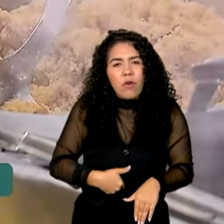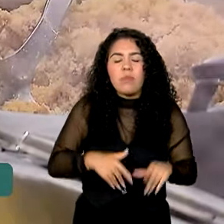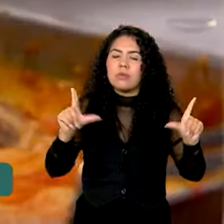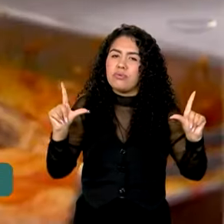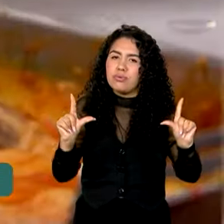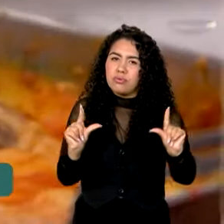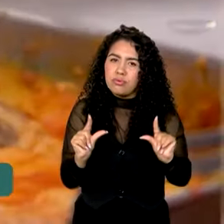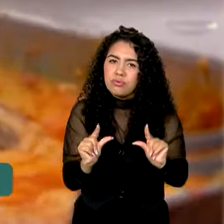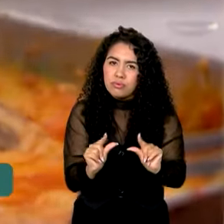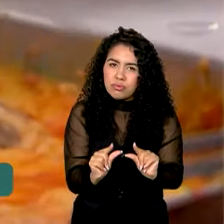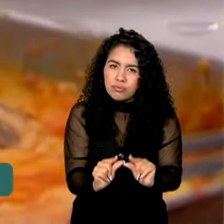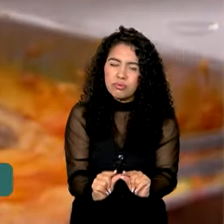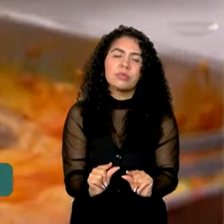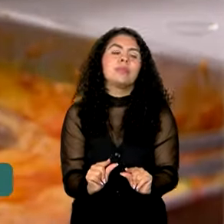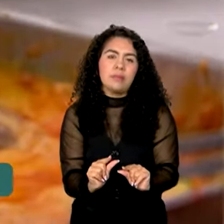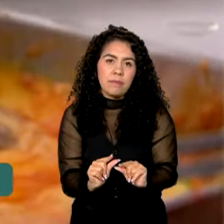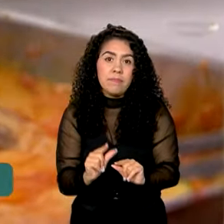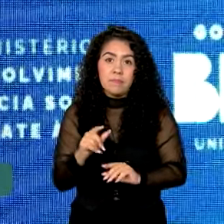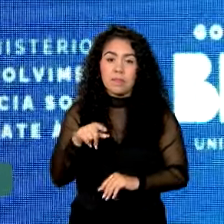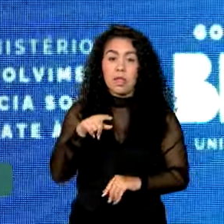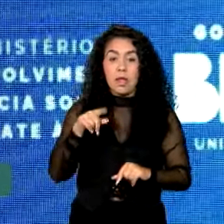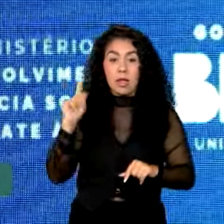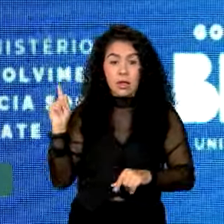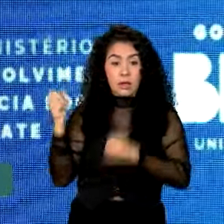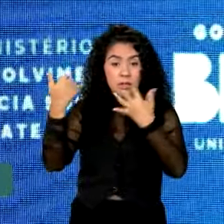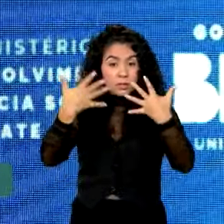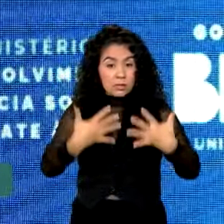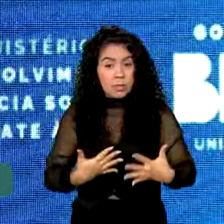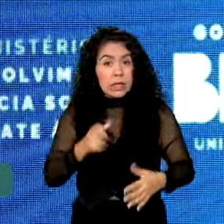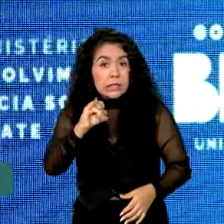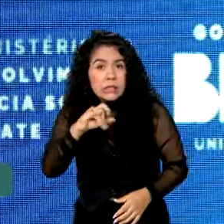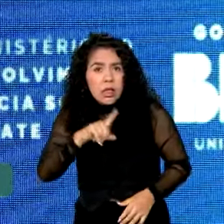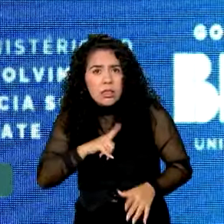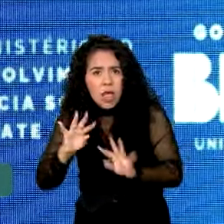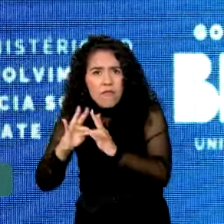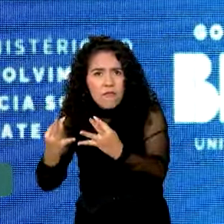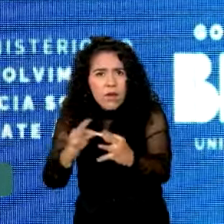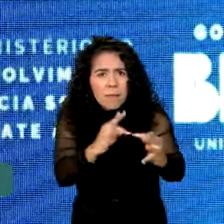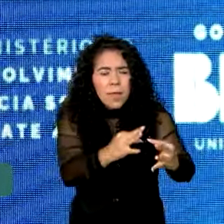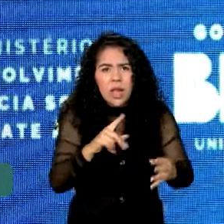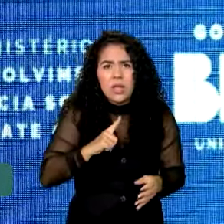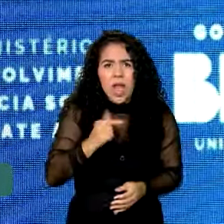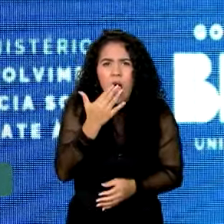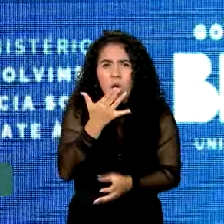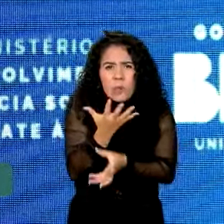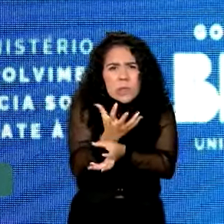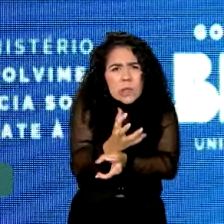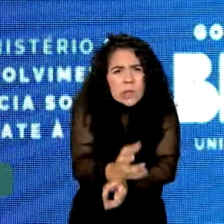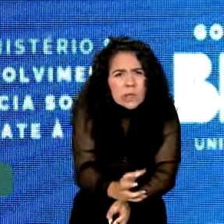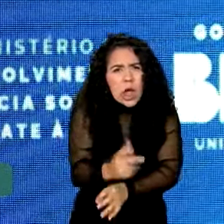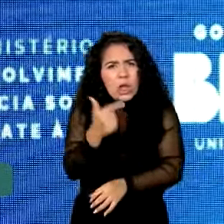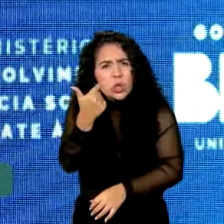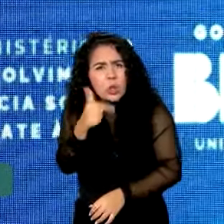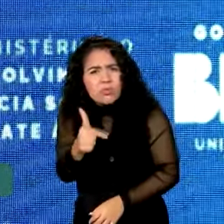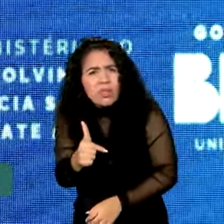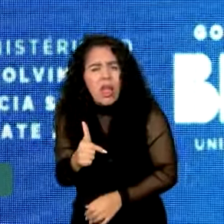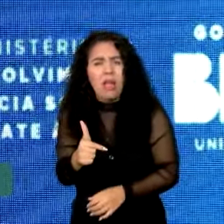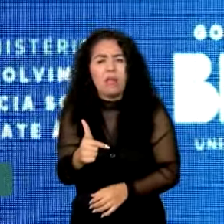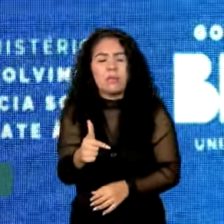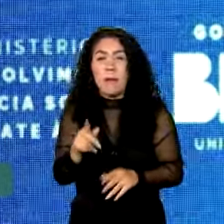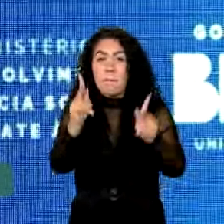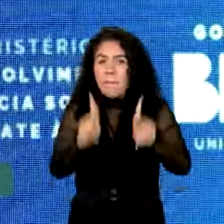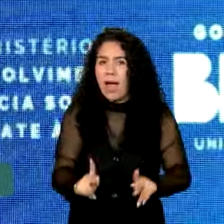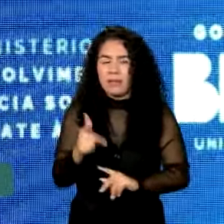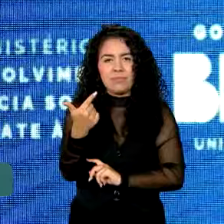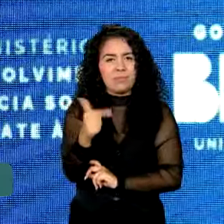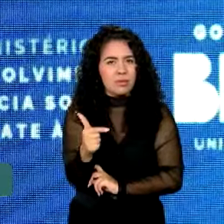a insegurança alimentar grave. Enquanto houver família sem comida na mesa, crianças nas ruas, jovens sem esperança, não haverá